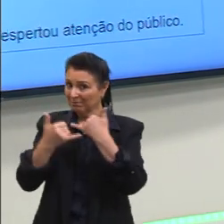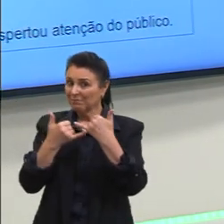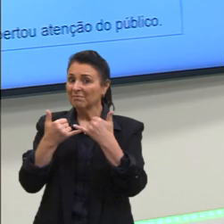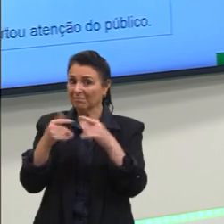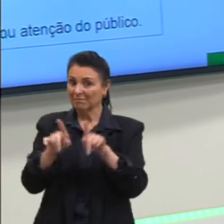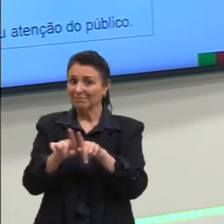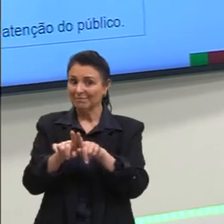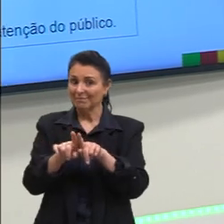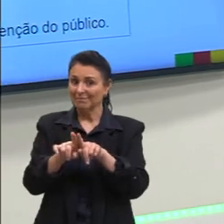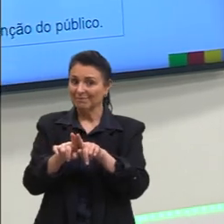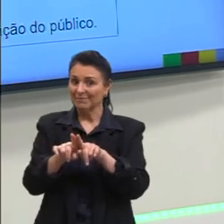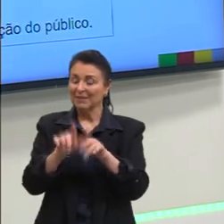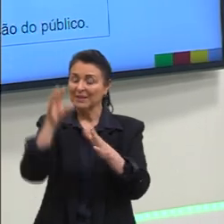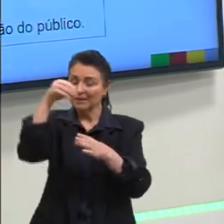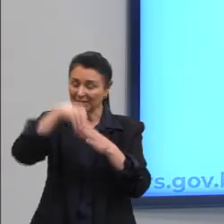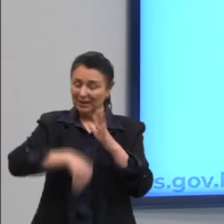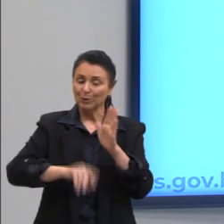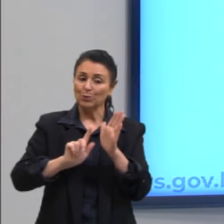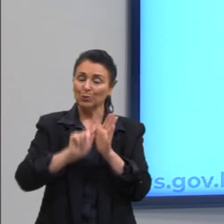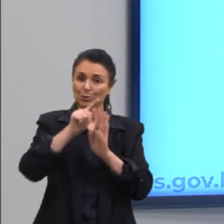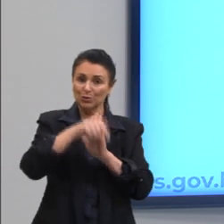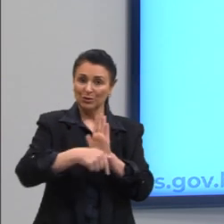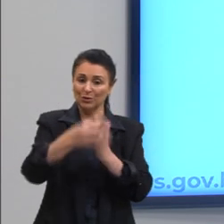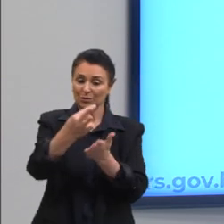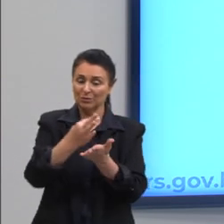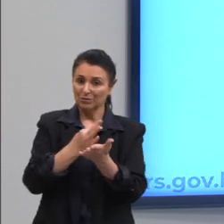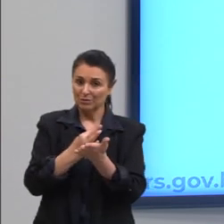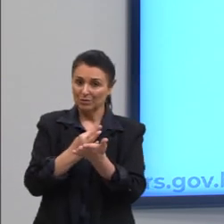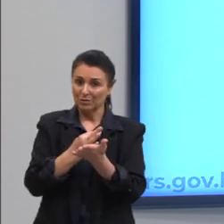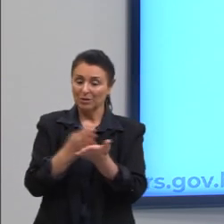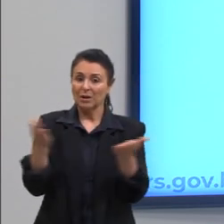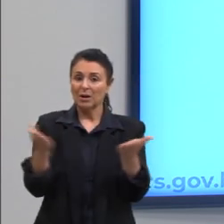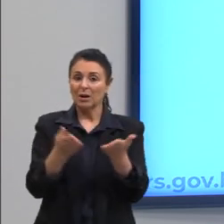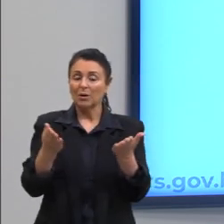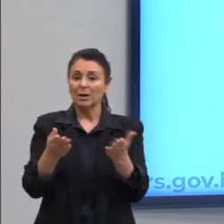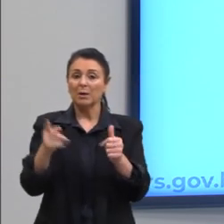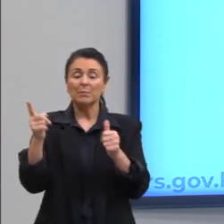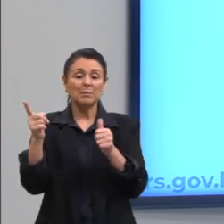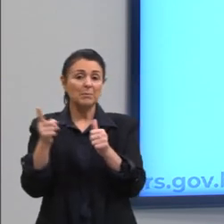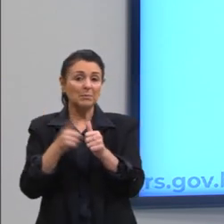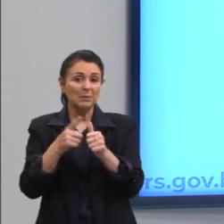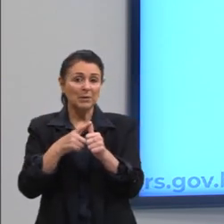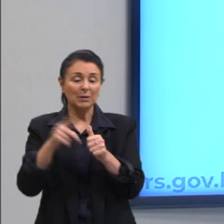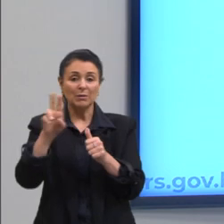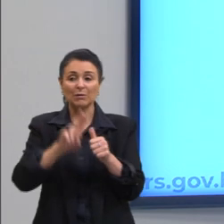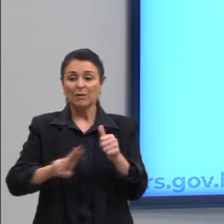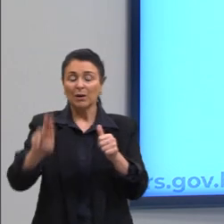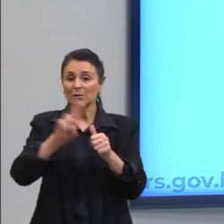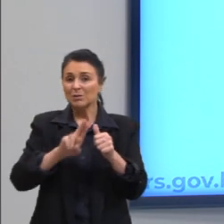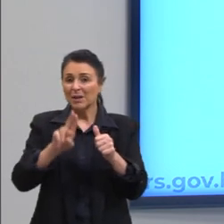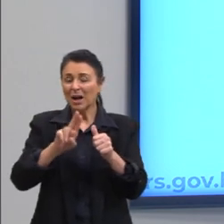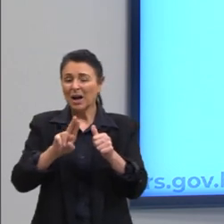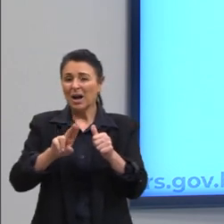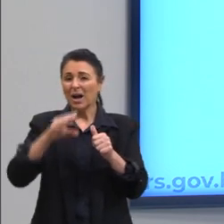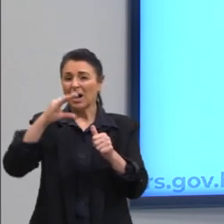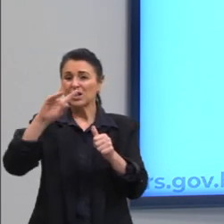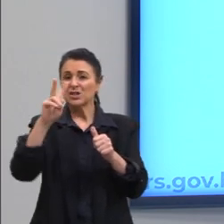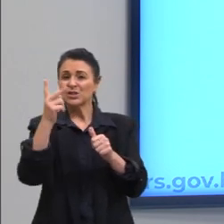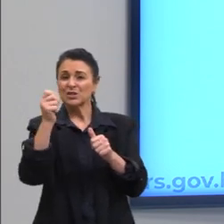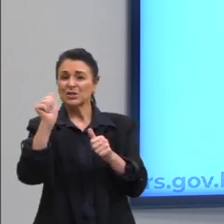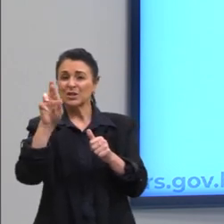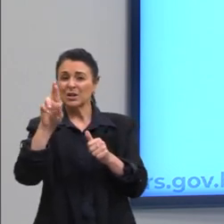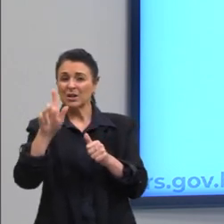desses gêneros. Primeiro, então, falaremos agora da charge, vamos comentar algumas características